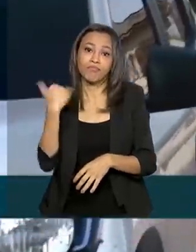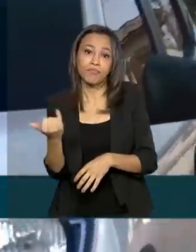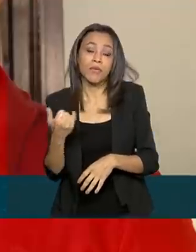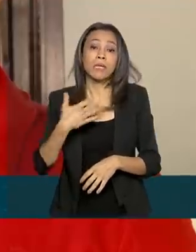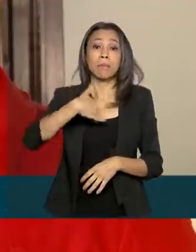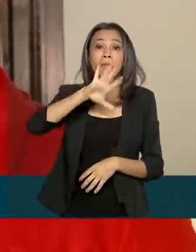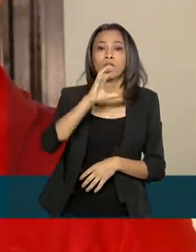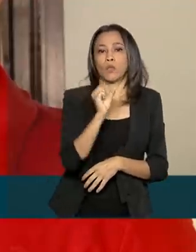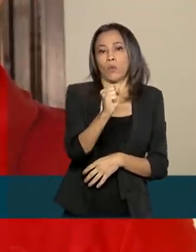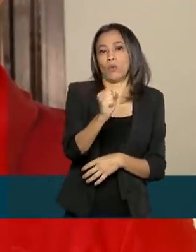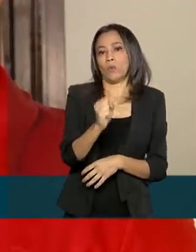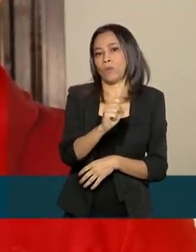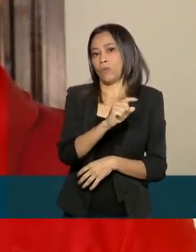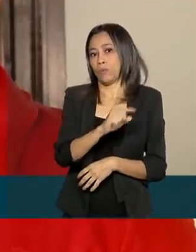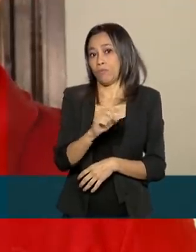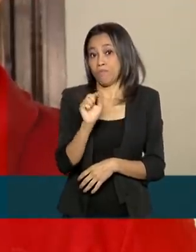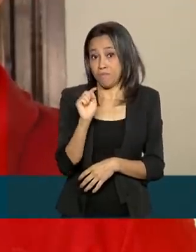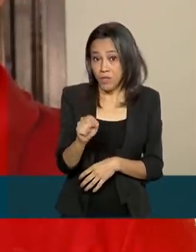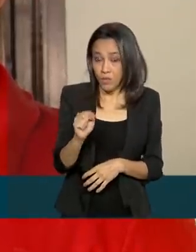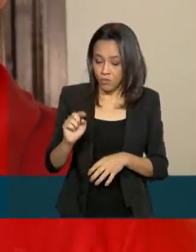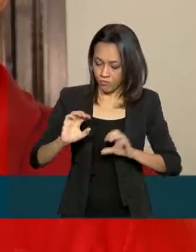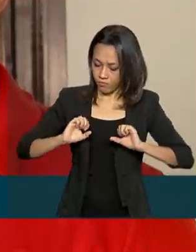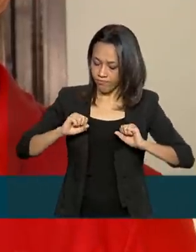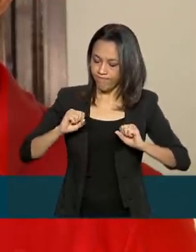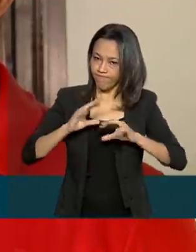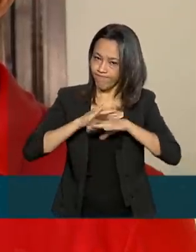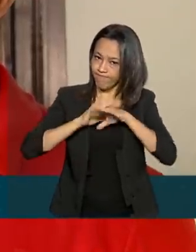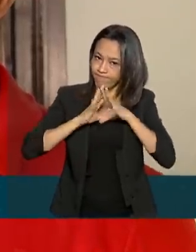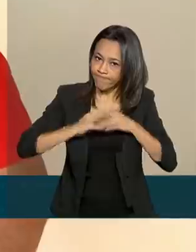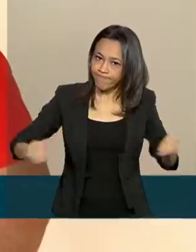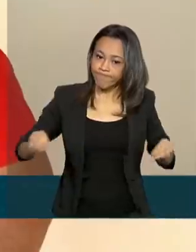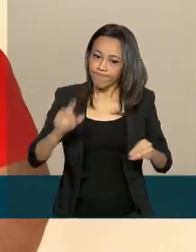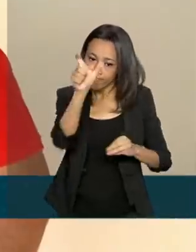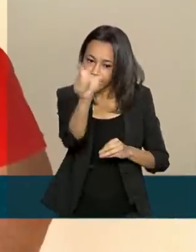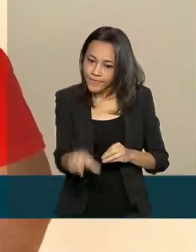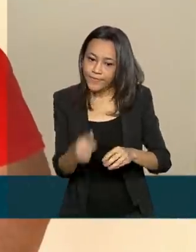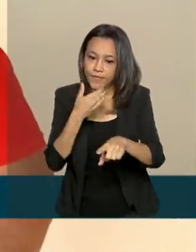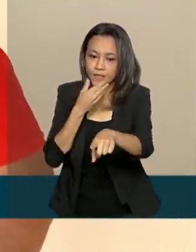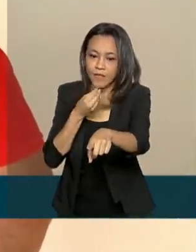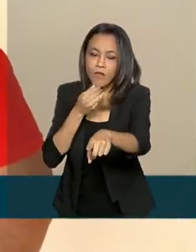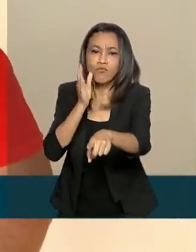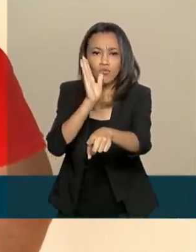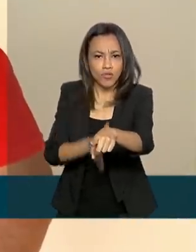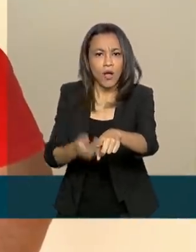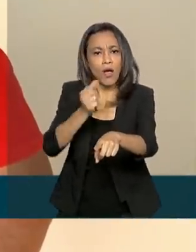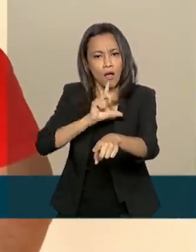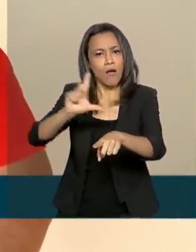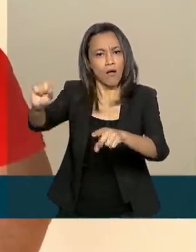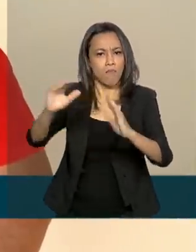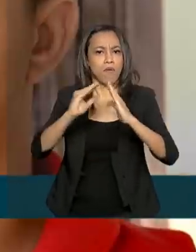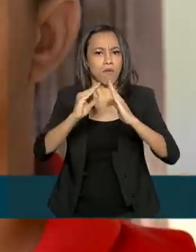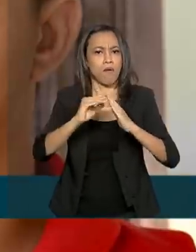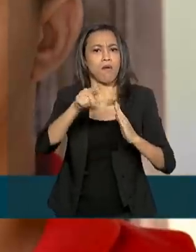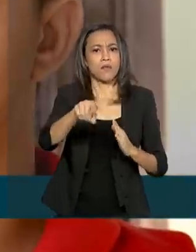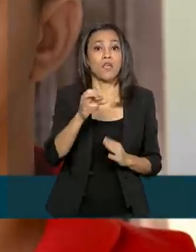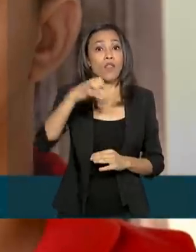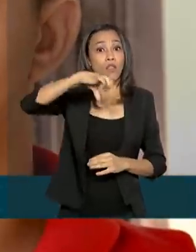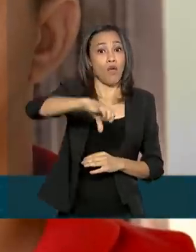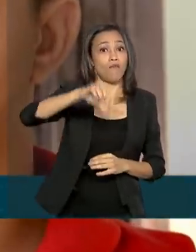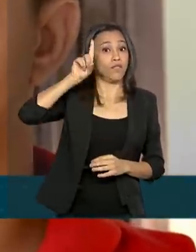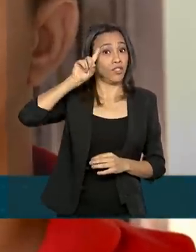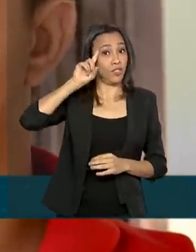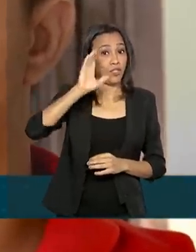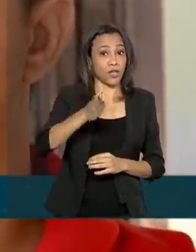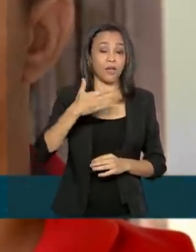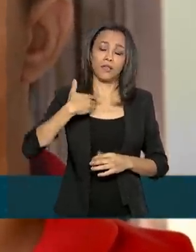recuperam. Uma dessas pessoas é o fisioterapeuta Camilo Telles. Ele recebeu alta do hospital há nove dias e está se